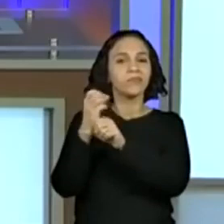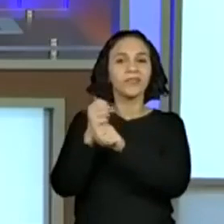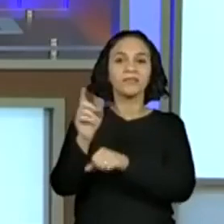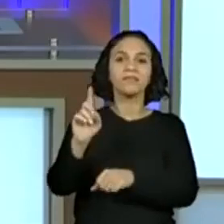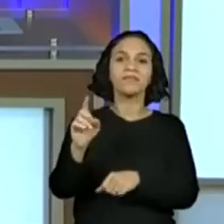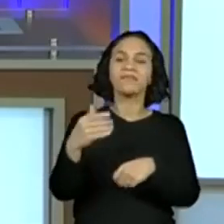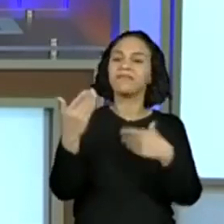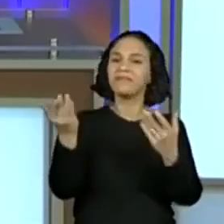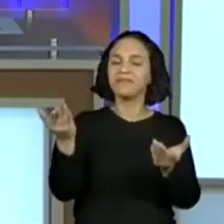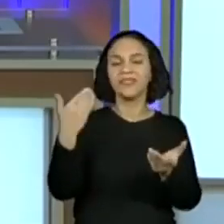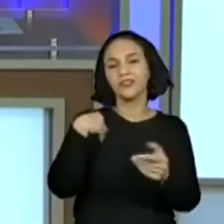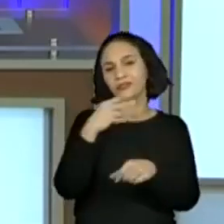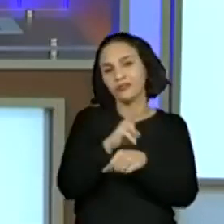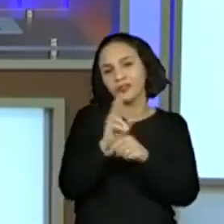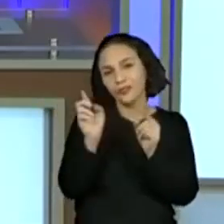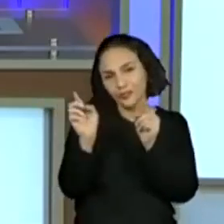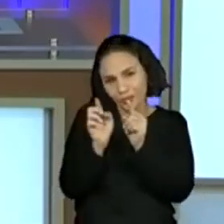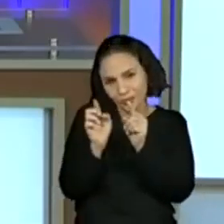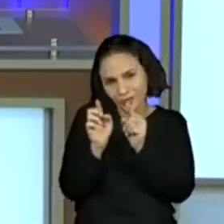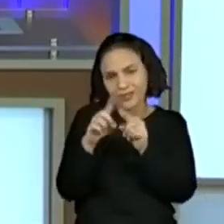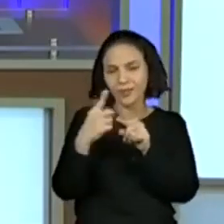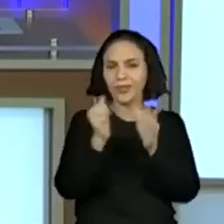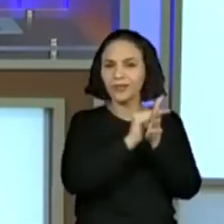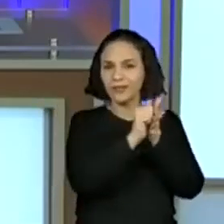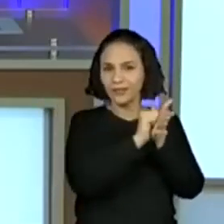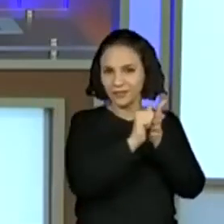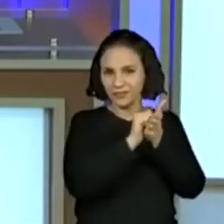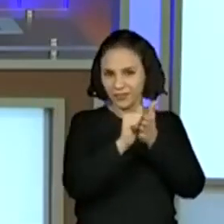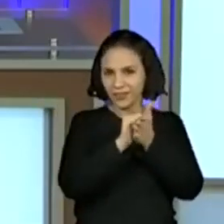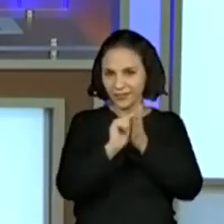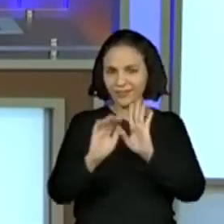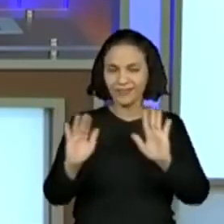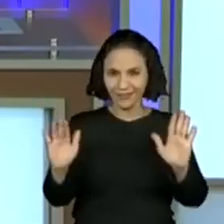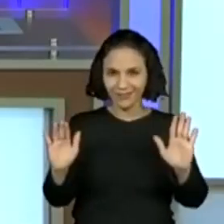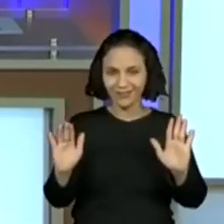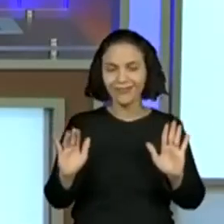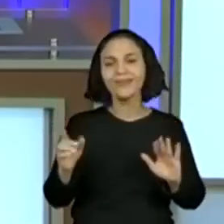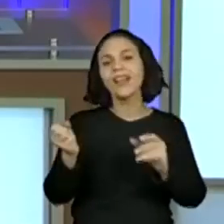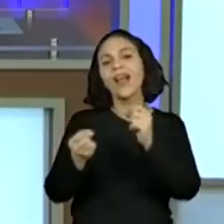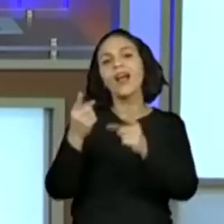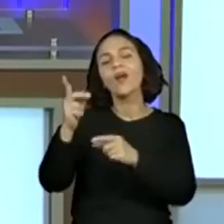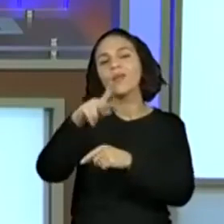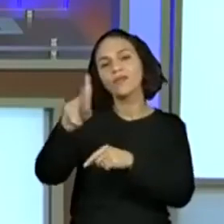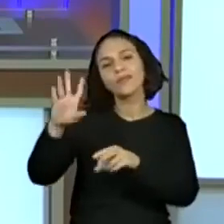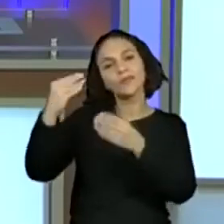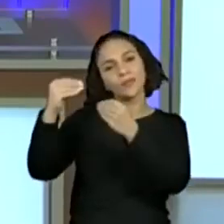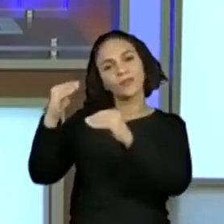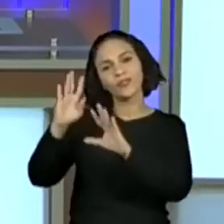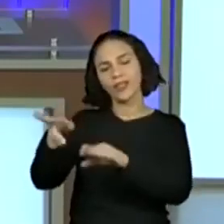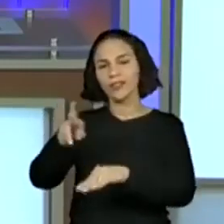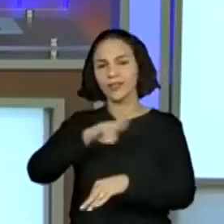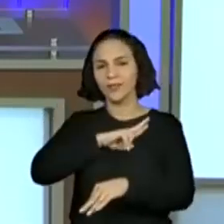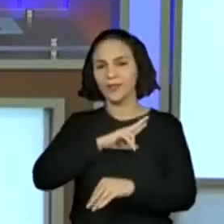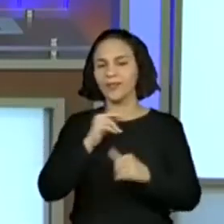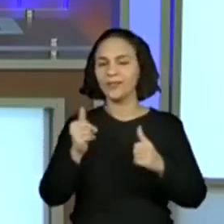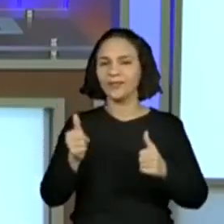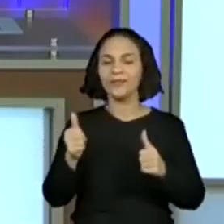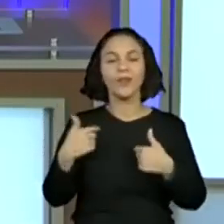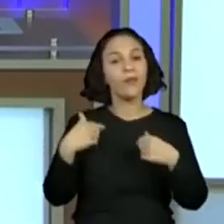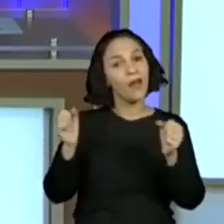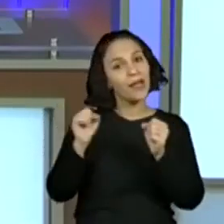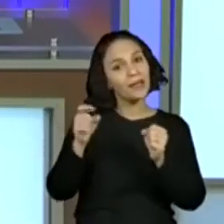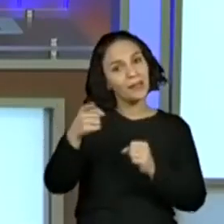Então, eu vou ter que fazer aqui no cantinho e depois eu apago, não tem problema. Mas já tem professor colocando a resposta no nosso chat. Eu adoro essa